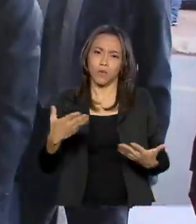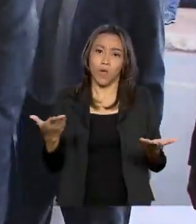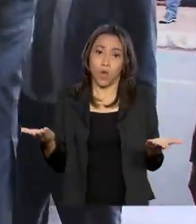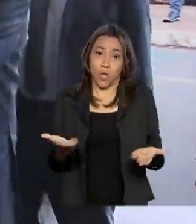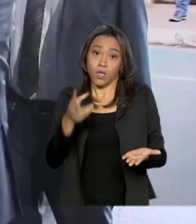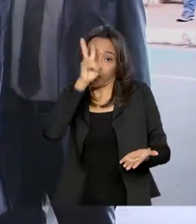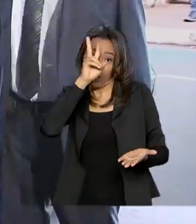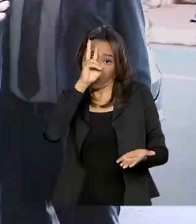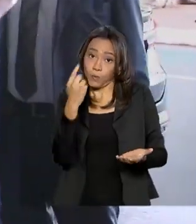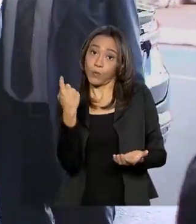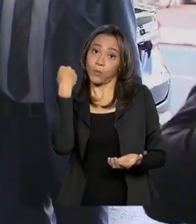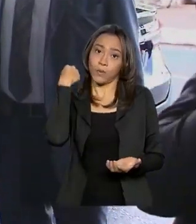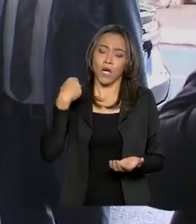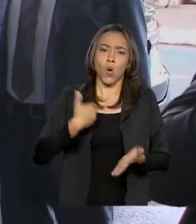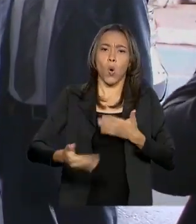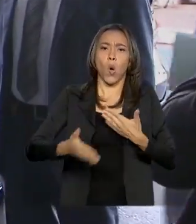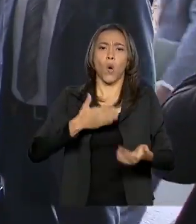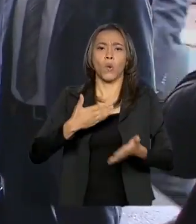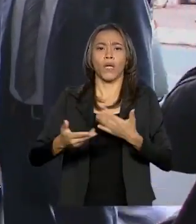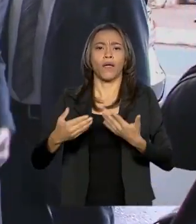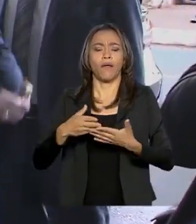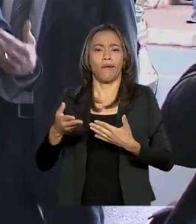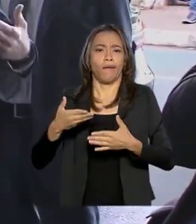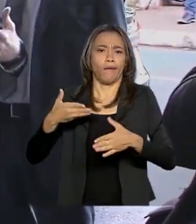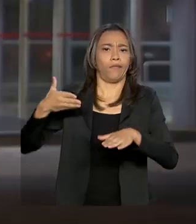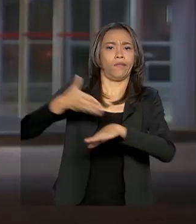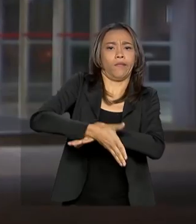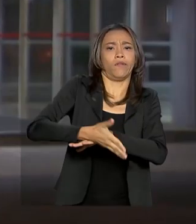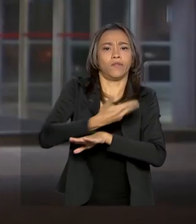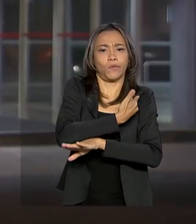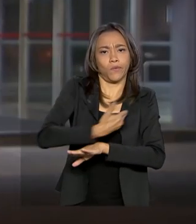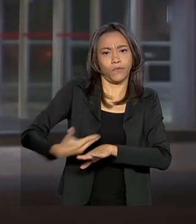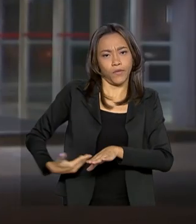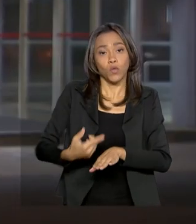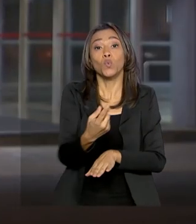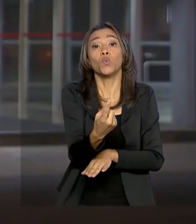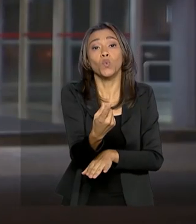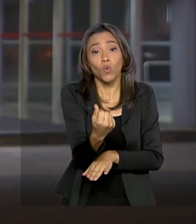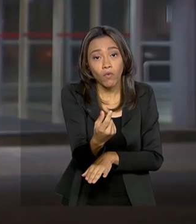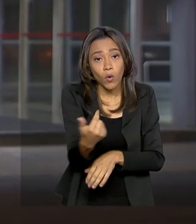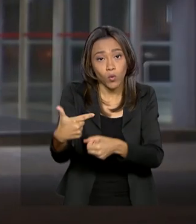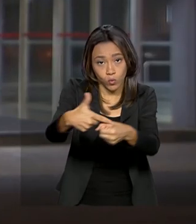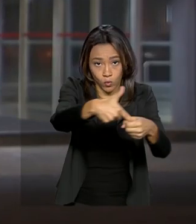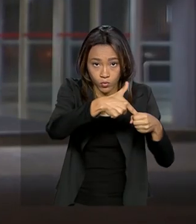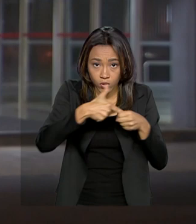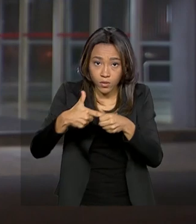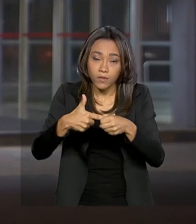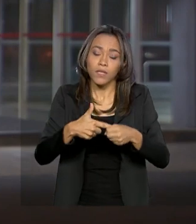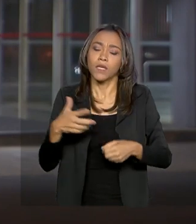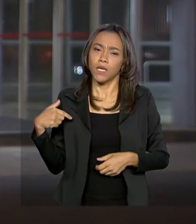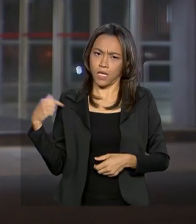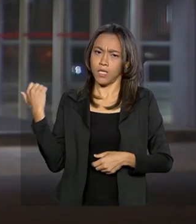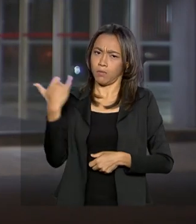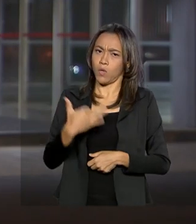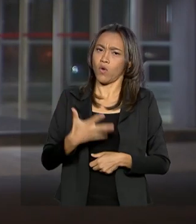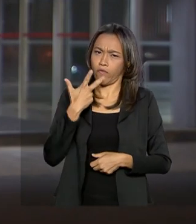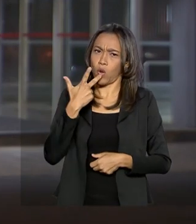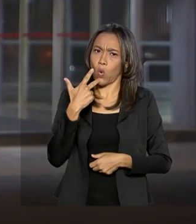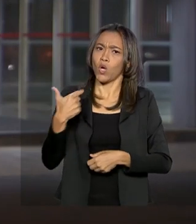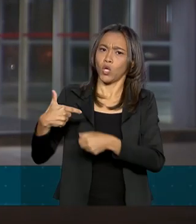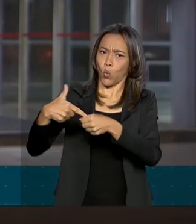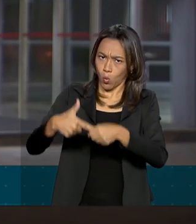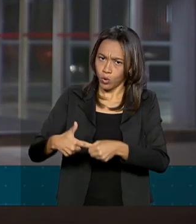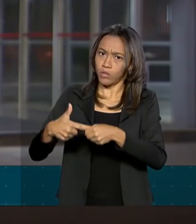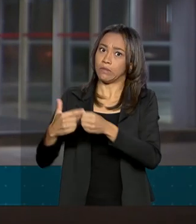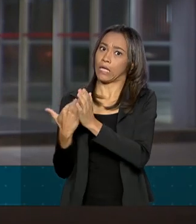qualquer interferência do governo no preço dos combustíveis. O presidente admitiu que o preço dos combustíveis está elevado no mercado